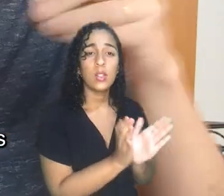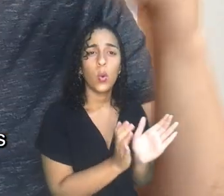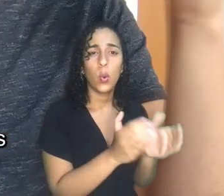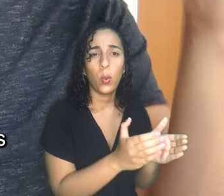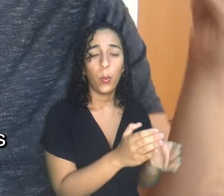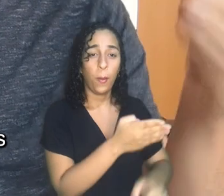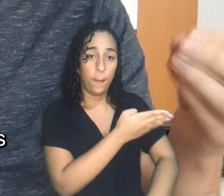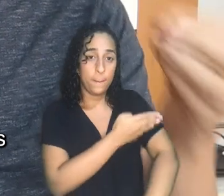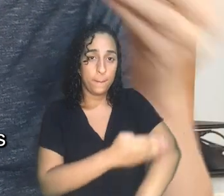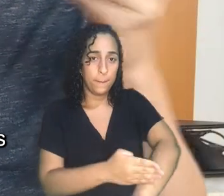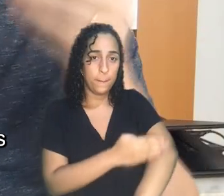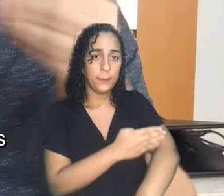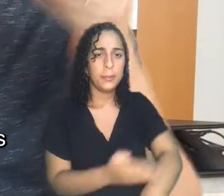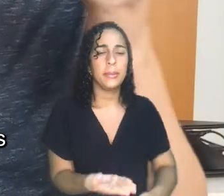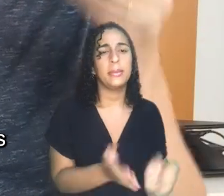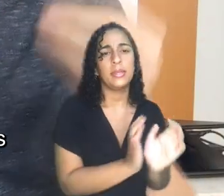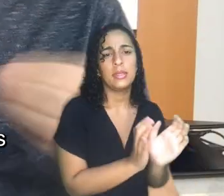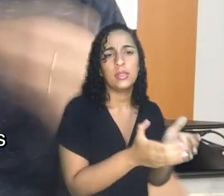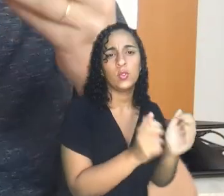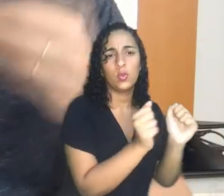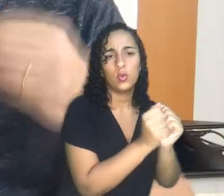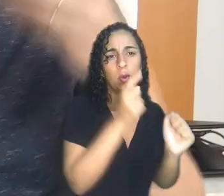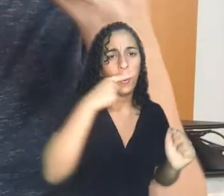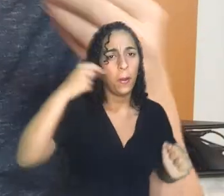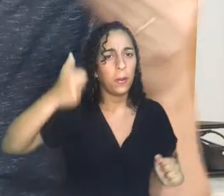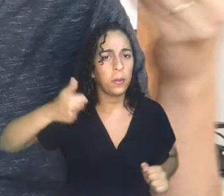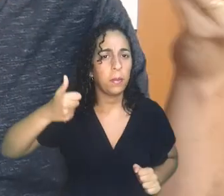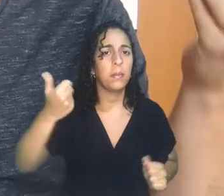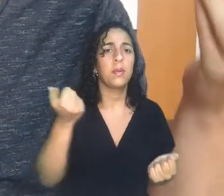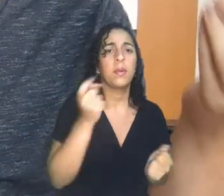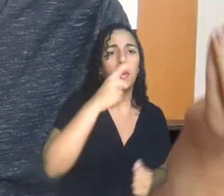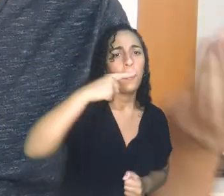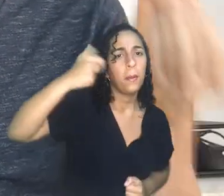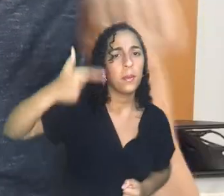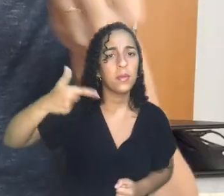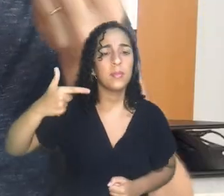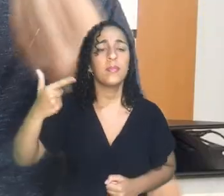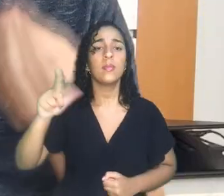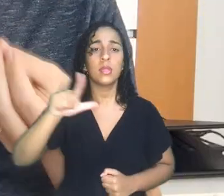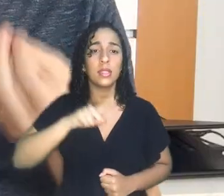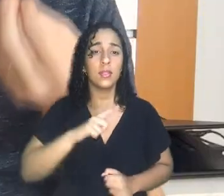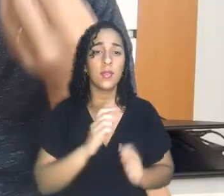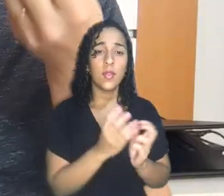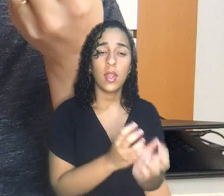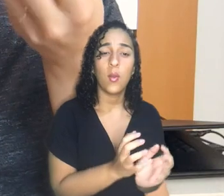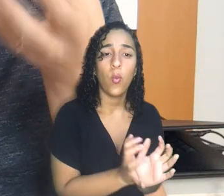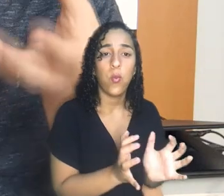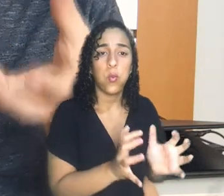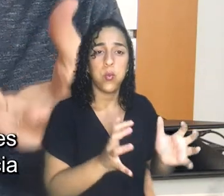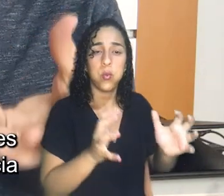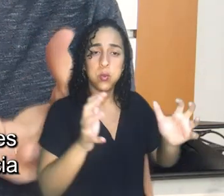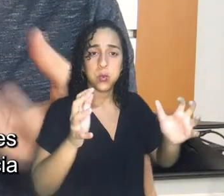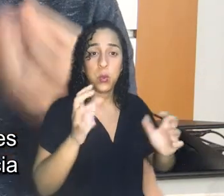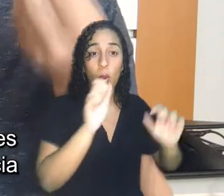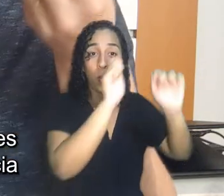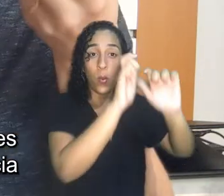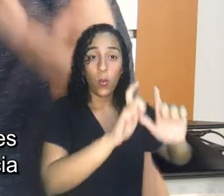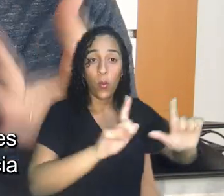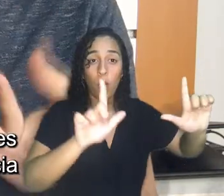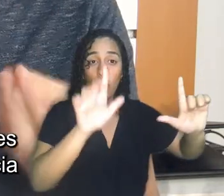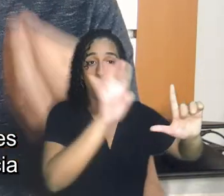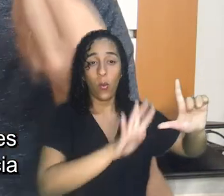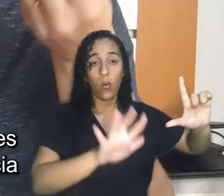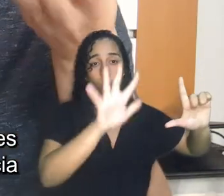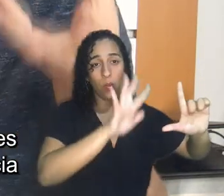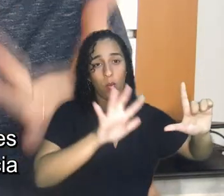essas elites brancas em torno de Dom Pedro e depois em torno de Dom Pedro II, que produziram muitos dos quadros,